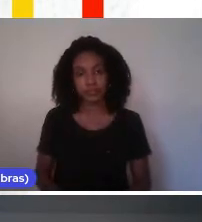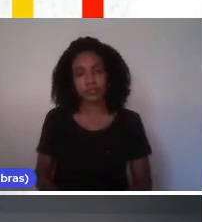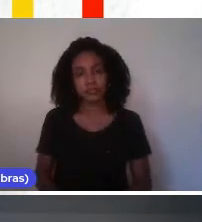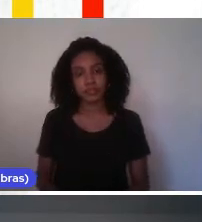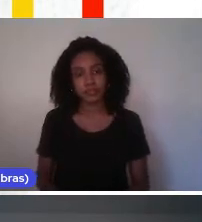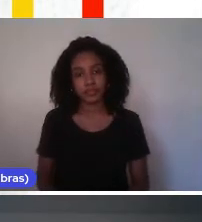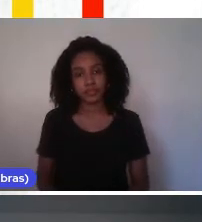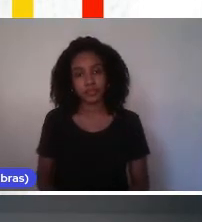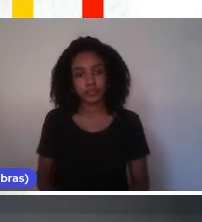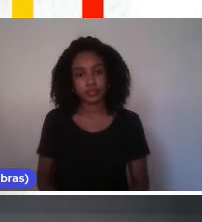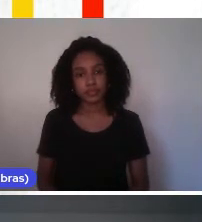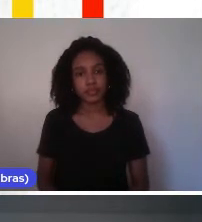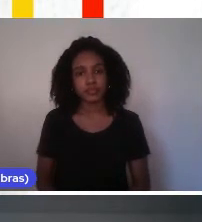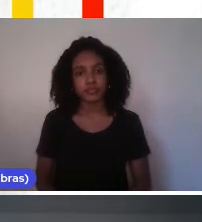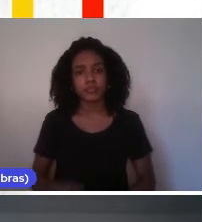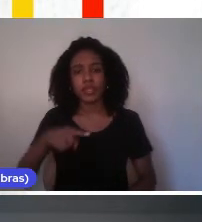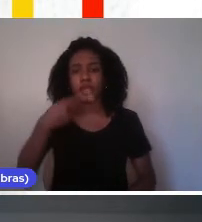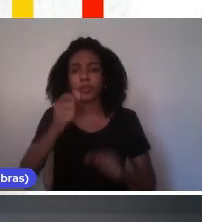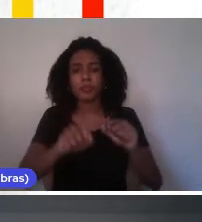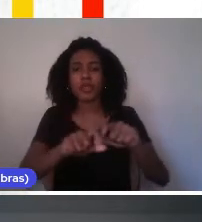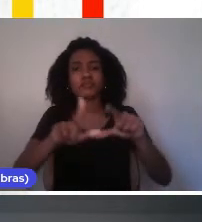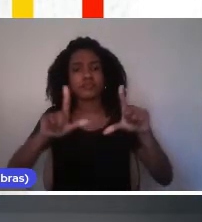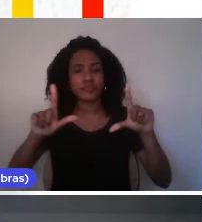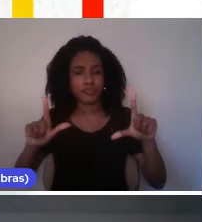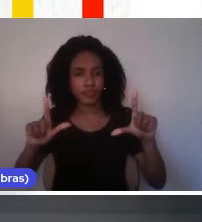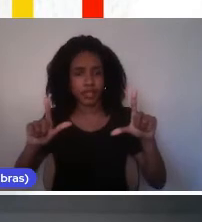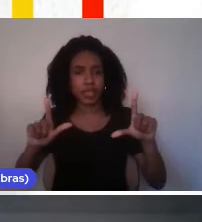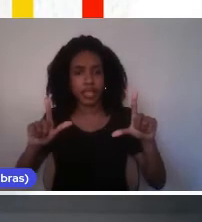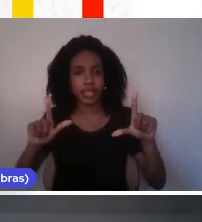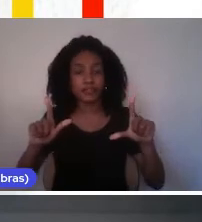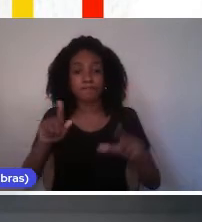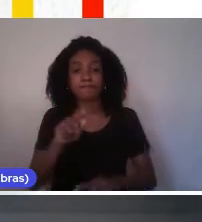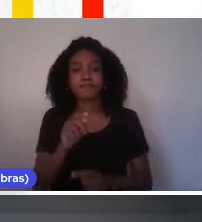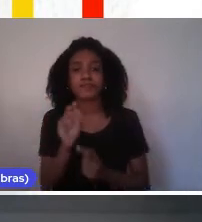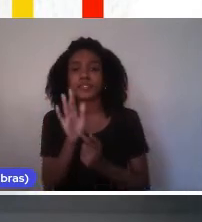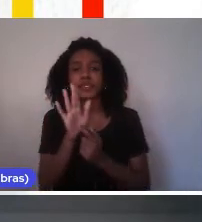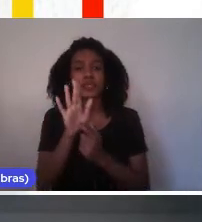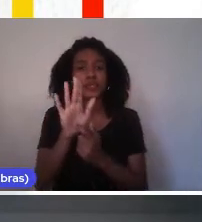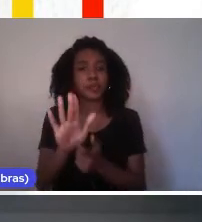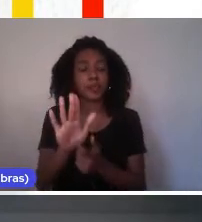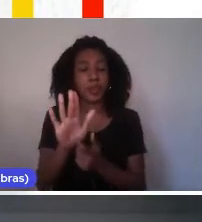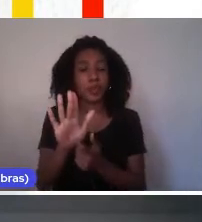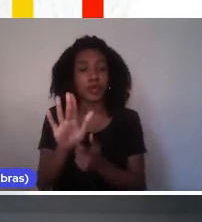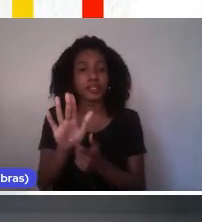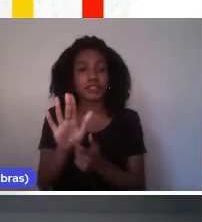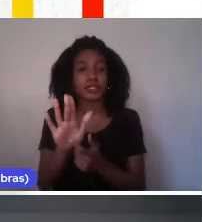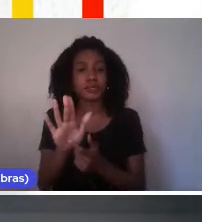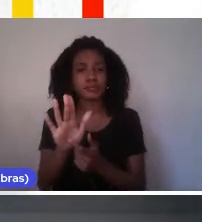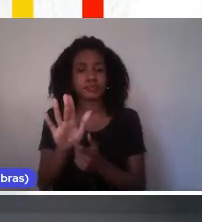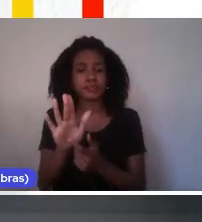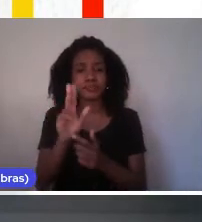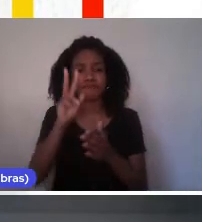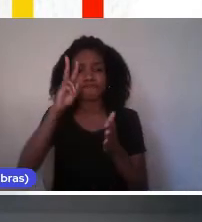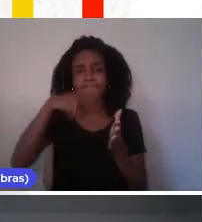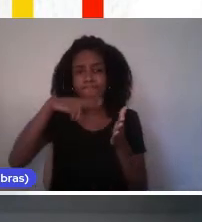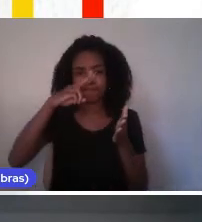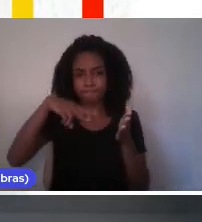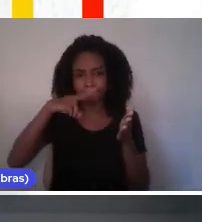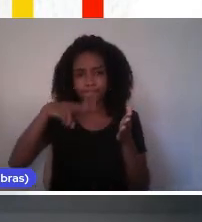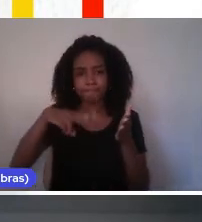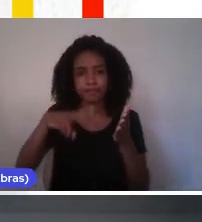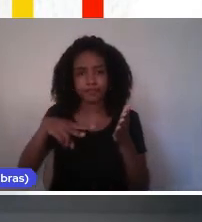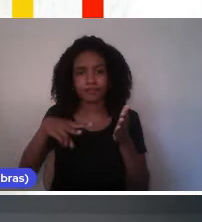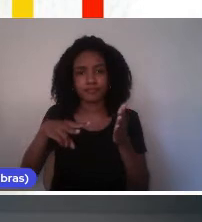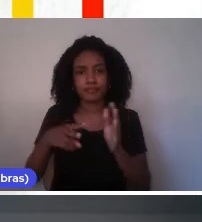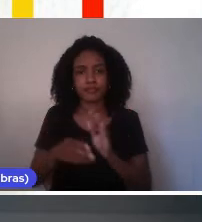Nesse próximo slide, vocês podem ler, podem ler, quem